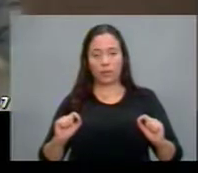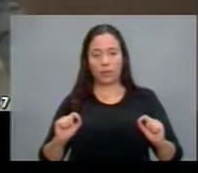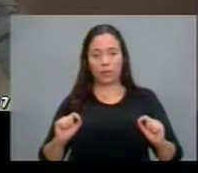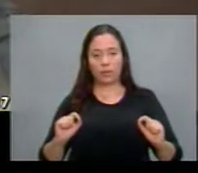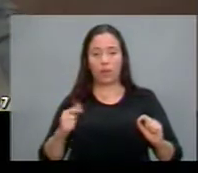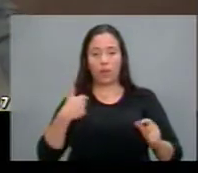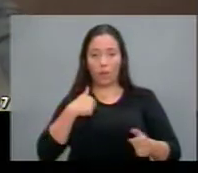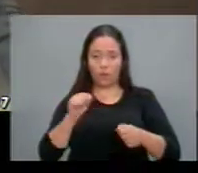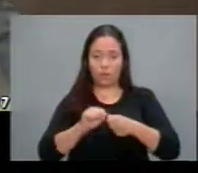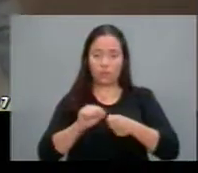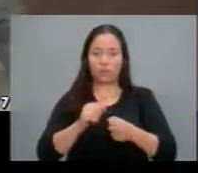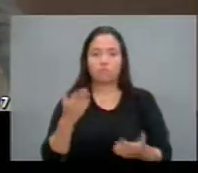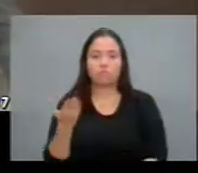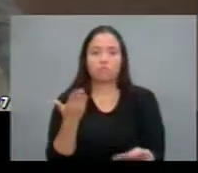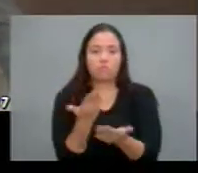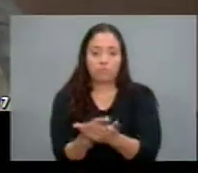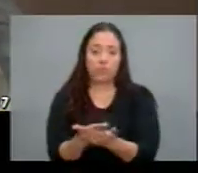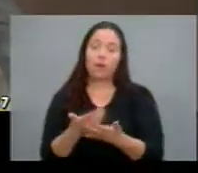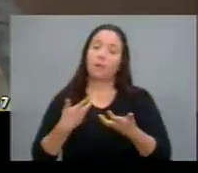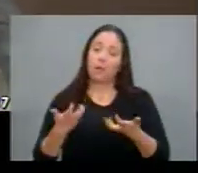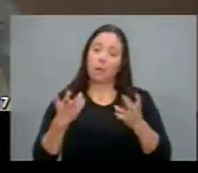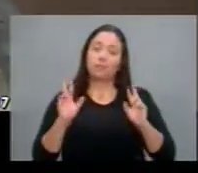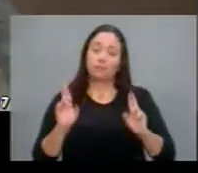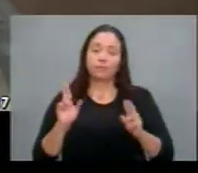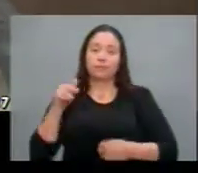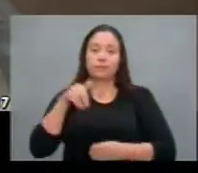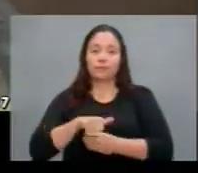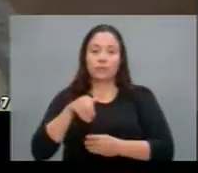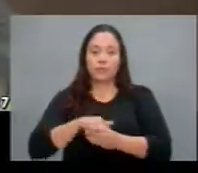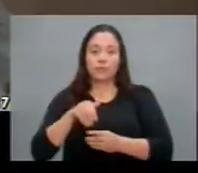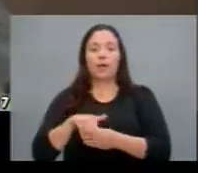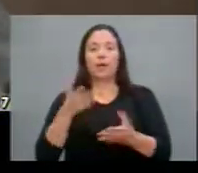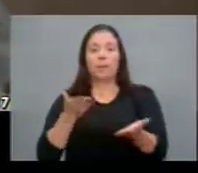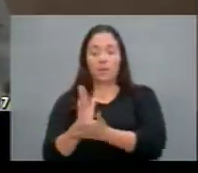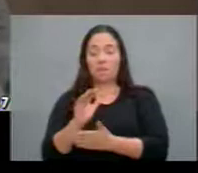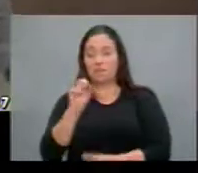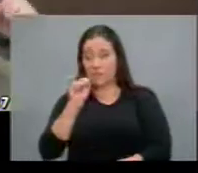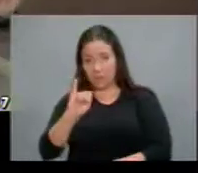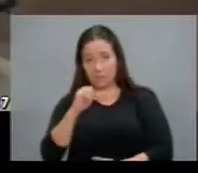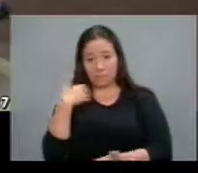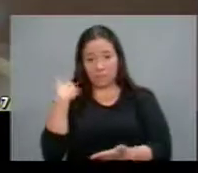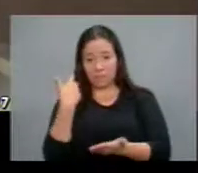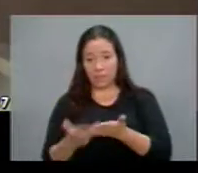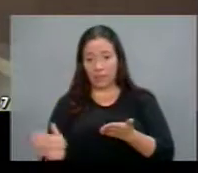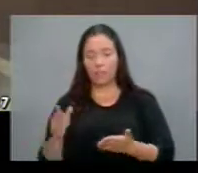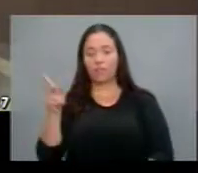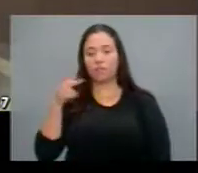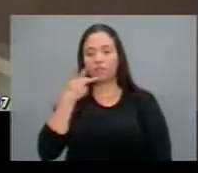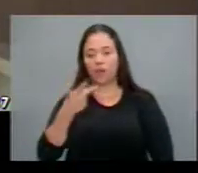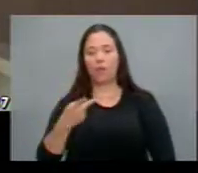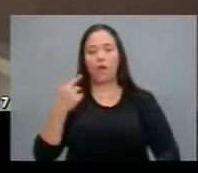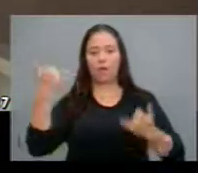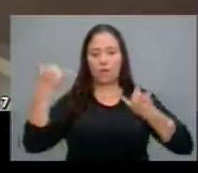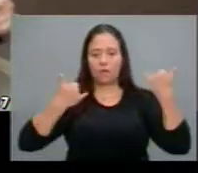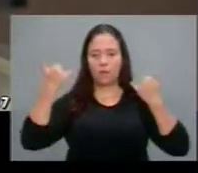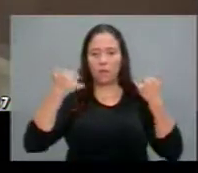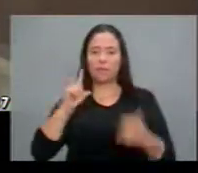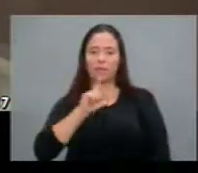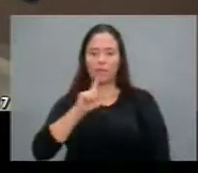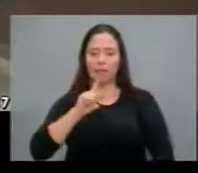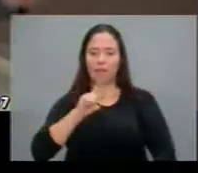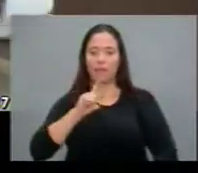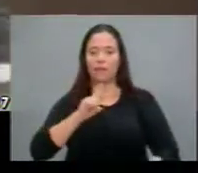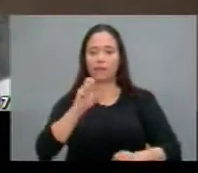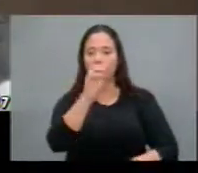o requerimento. Mas, se quiserem derrubar, vão dizer que as informações estão no portal da transparência.